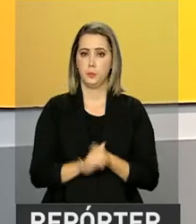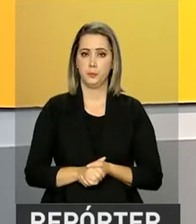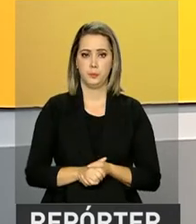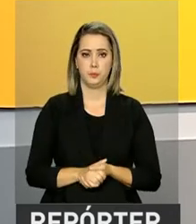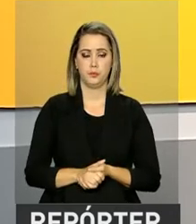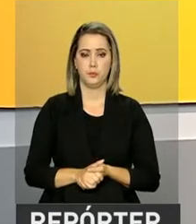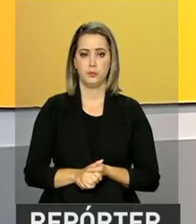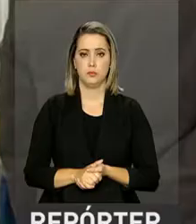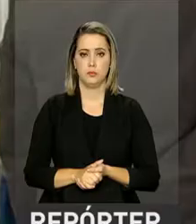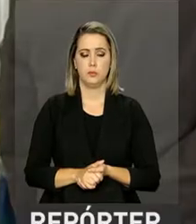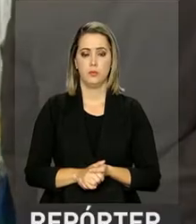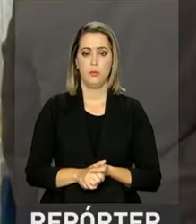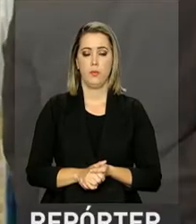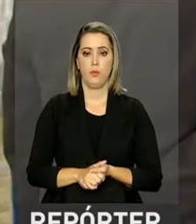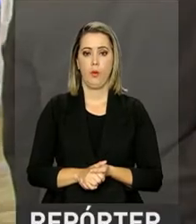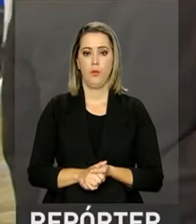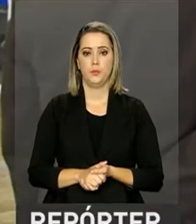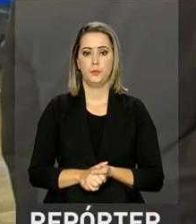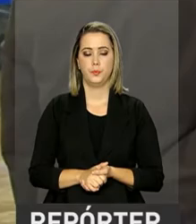atendimento.